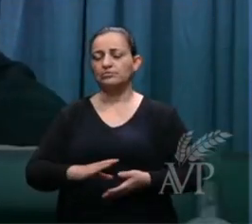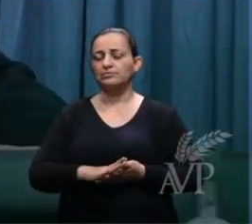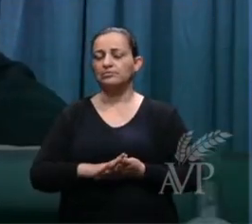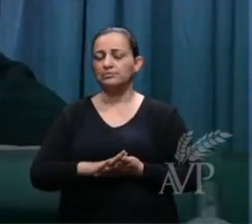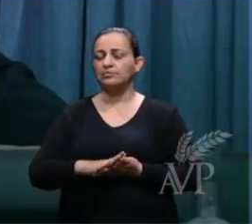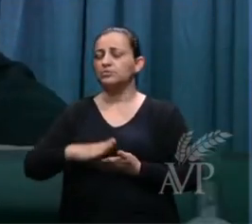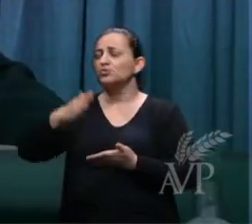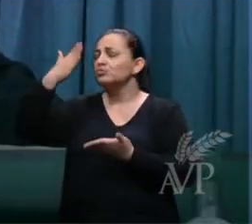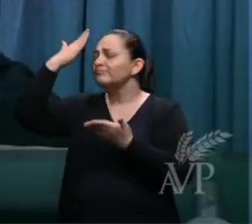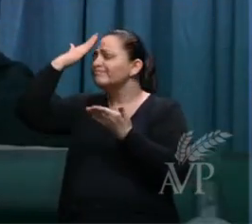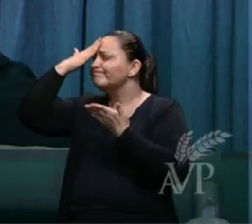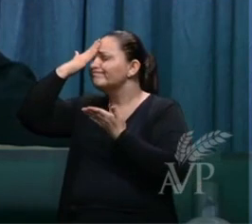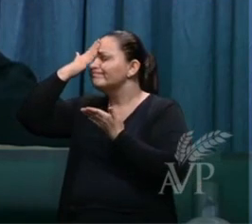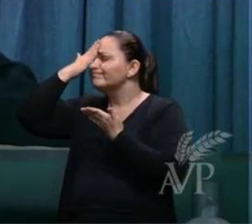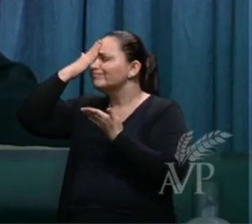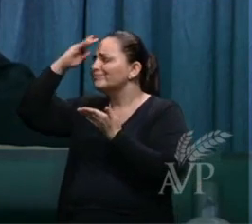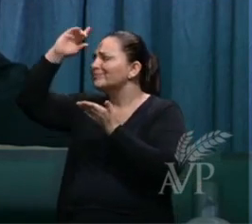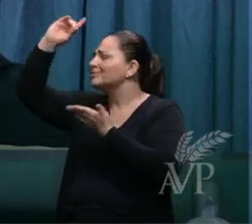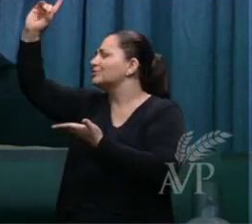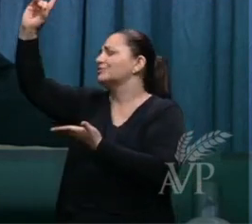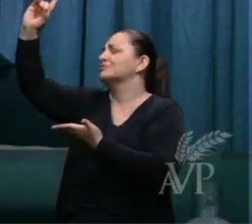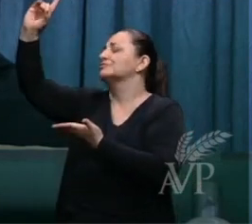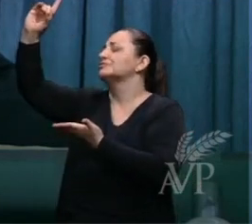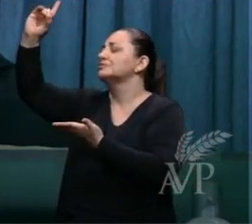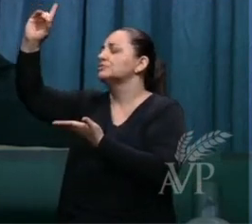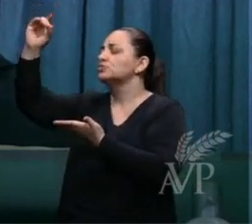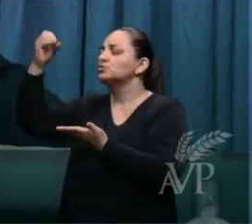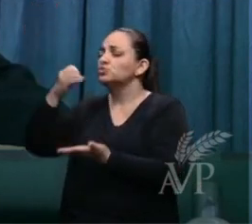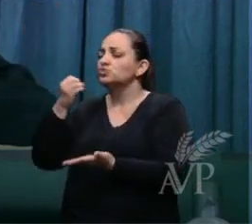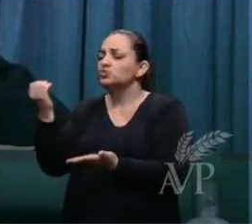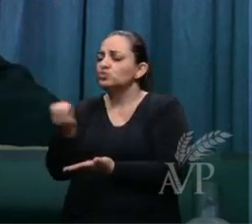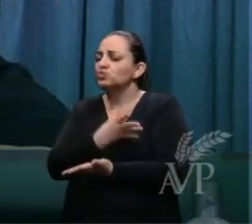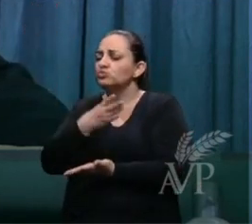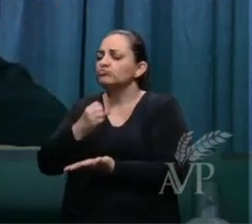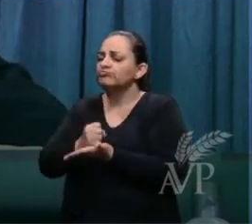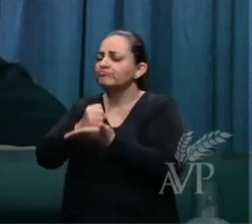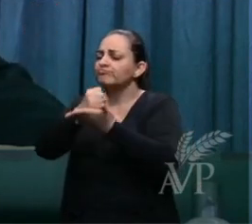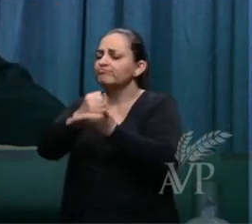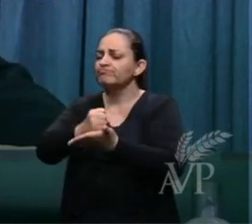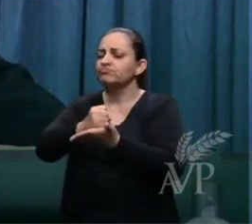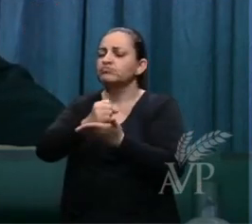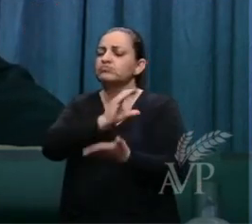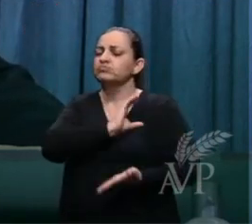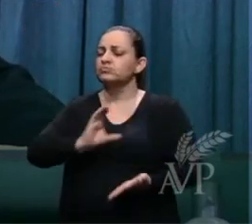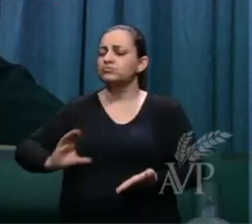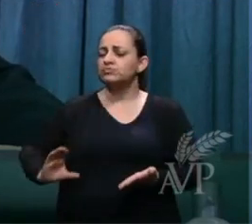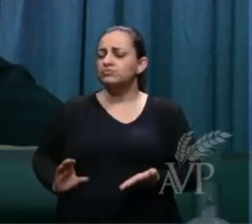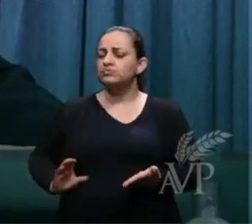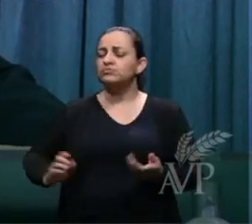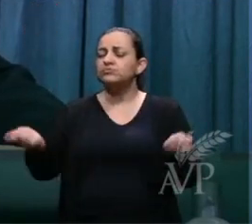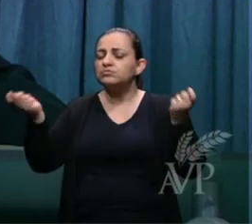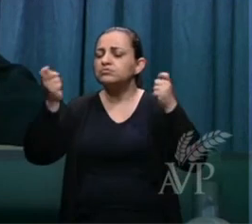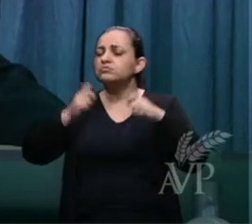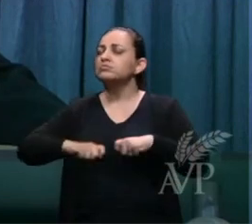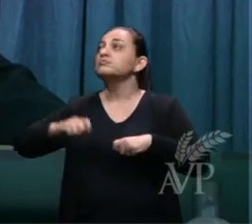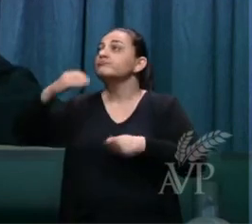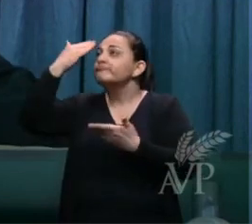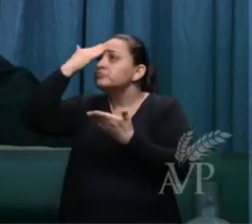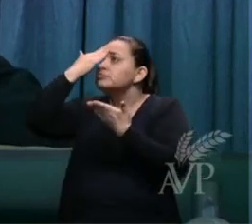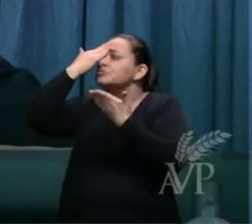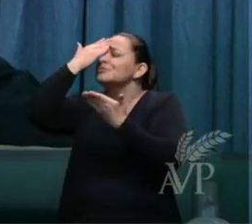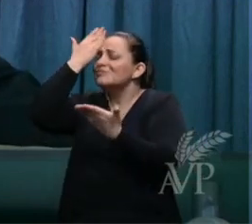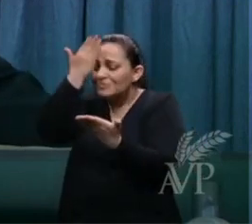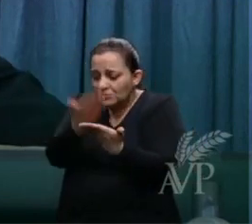ó Deus que o nosso novo testamento em Cristo possa dizer que cremos e